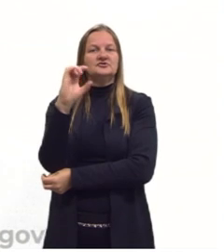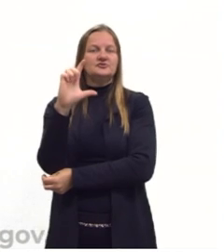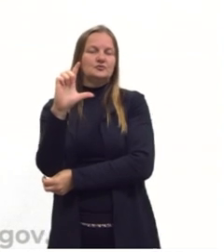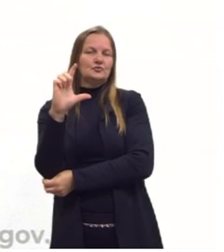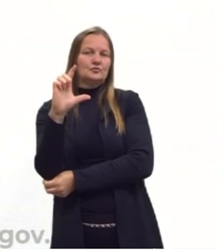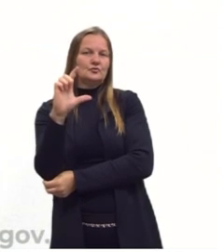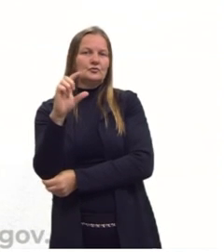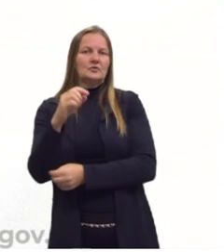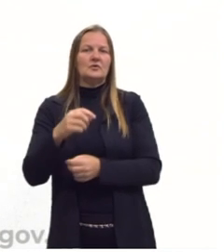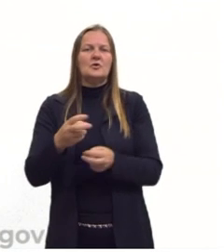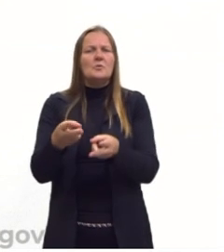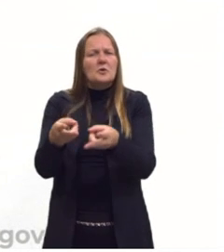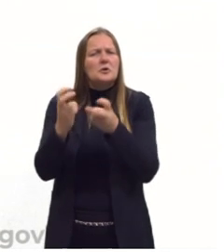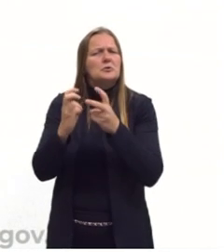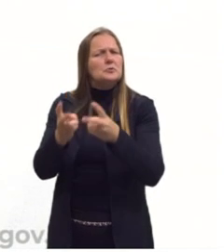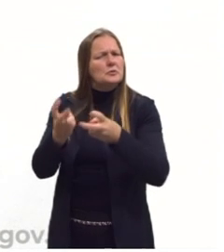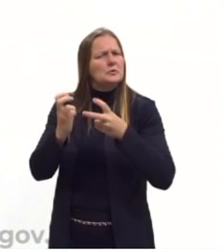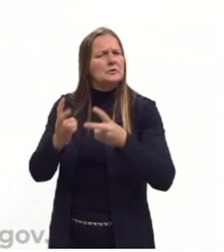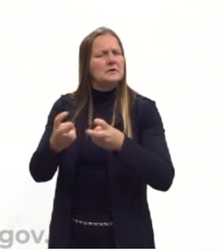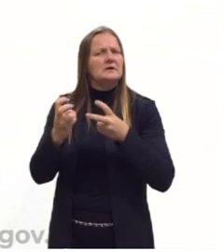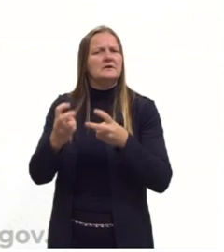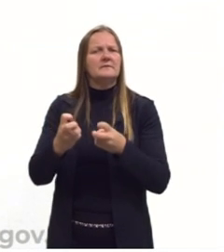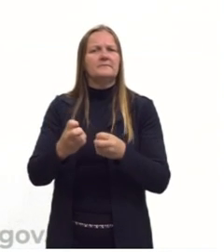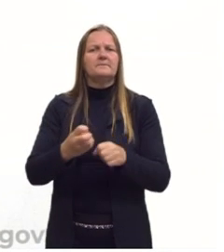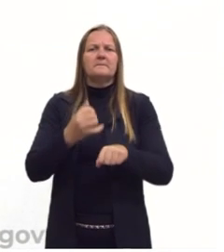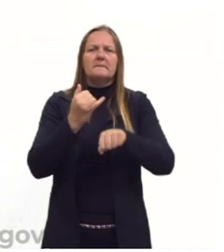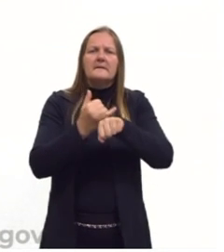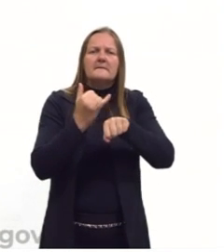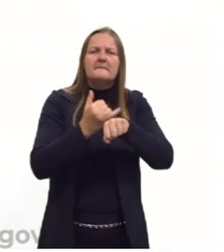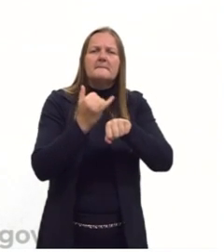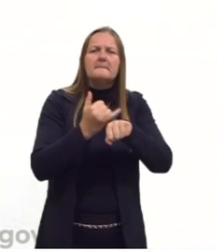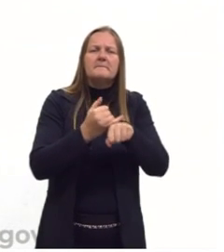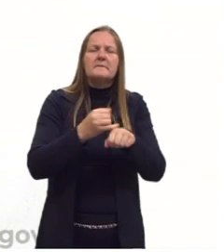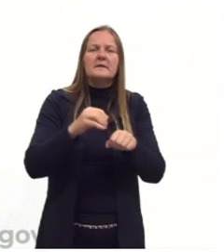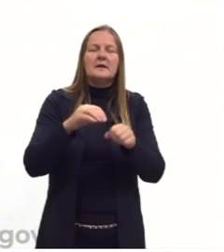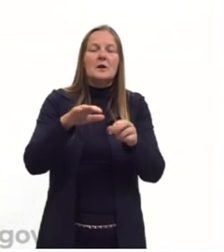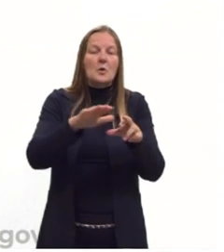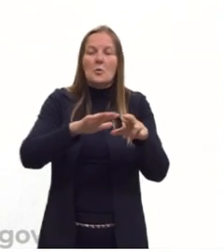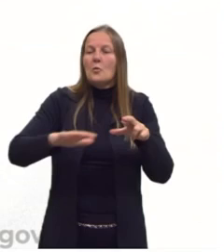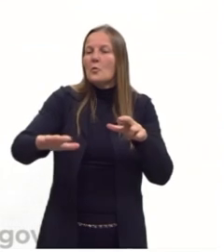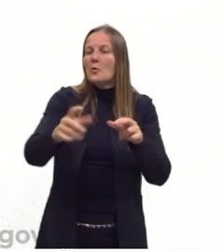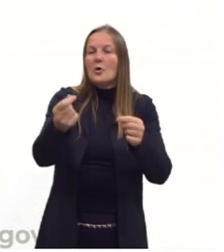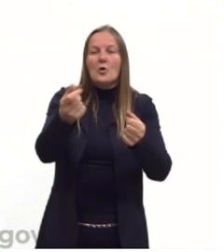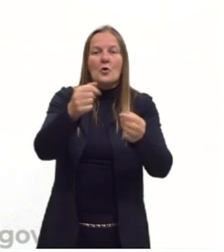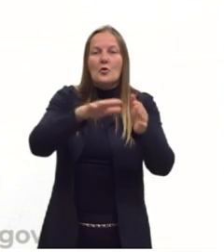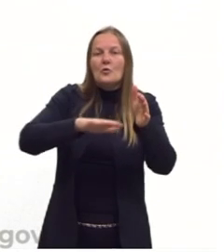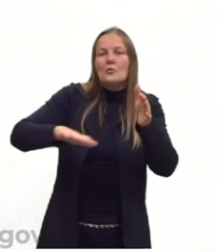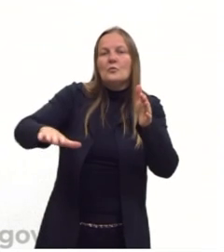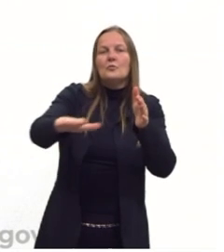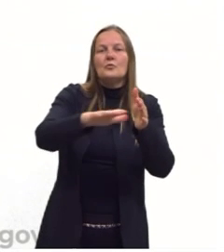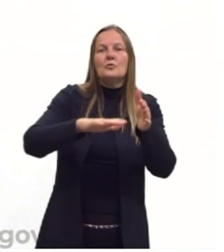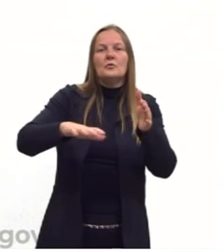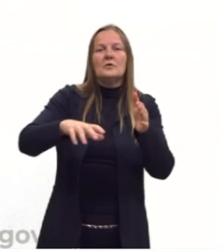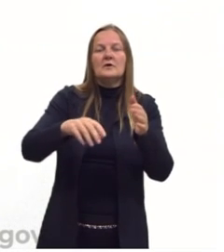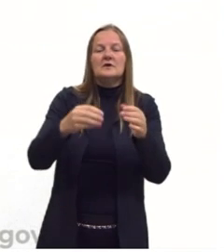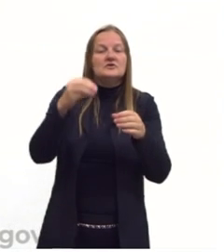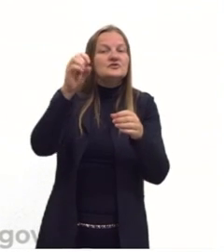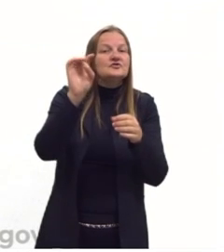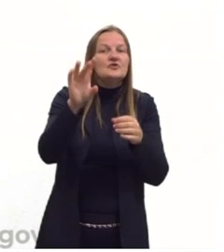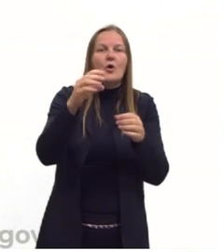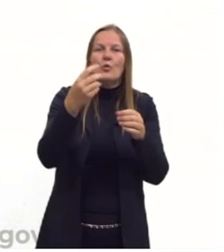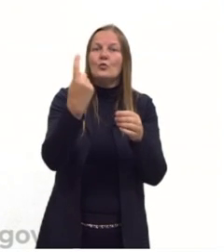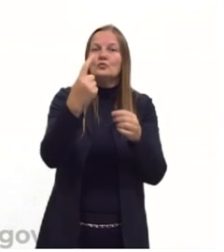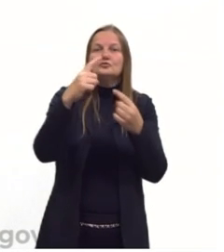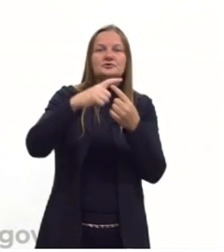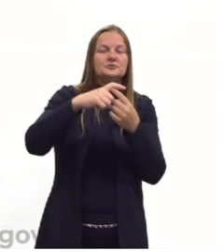se baseia no extrativismo, metalismo, no monopólio comercial, na prática da monocultura nas colônias.